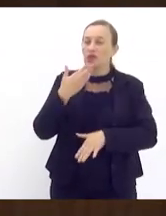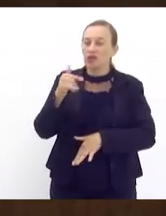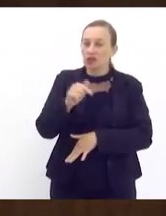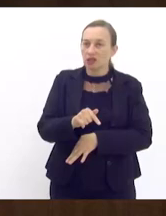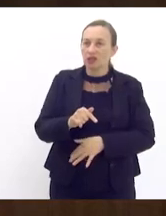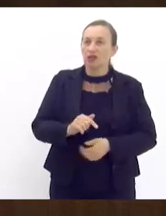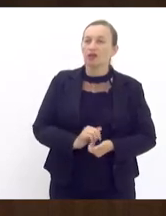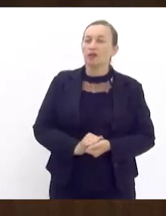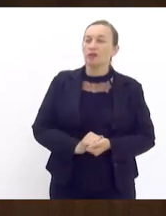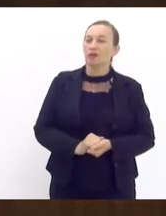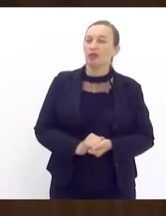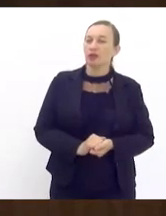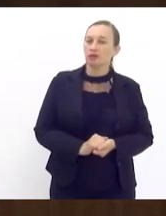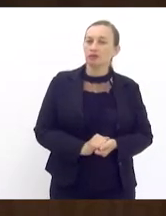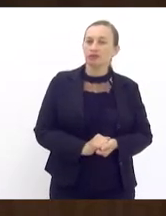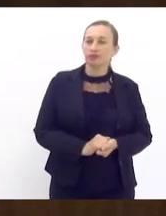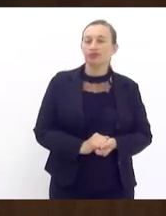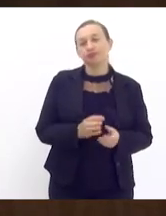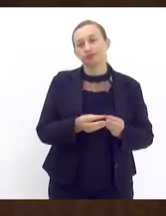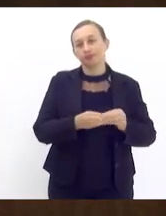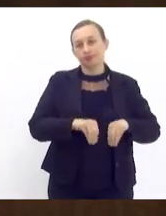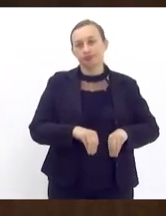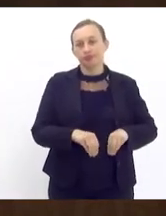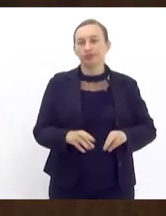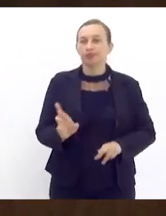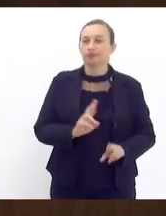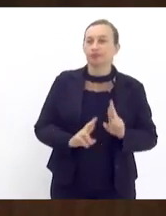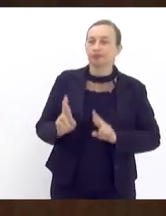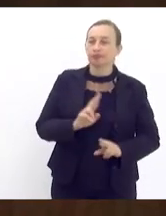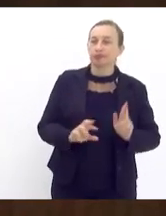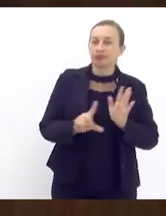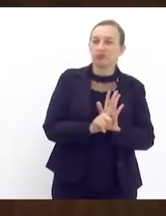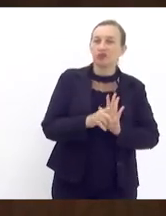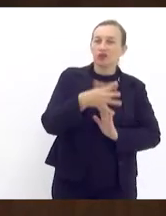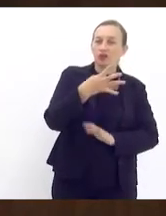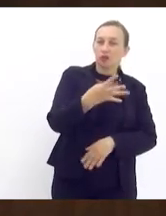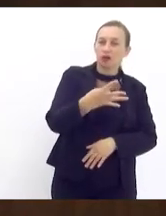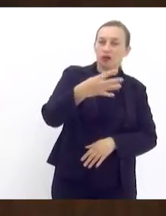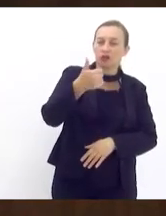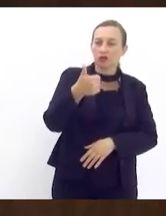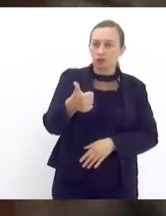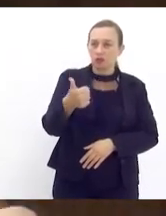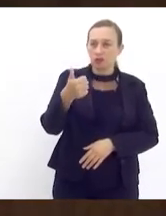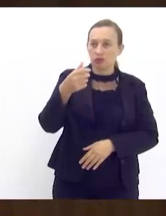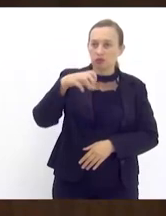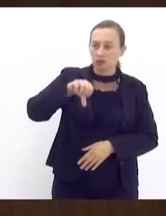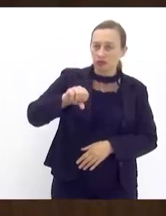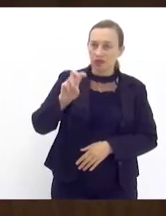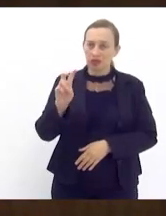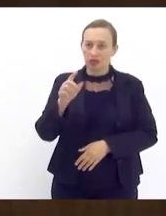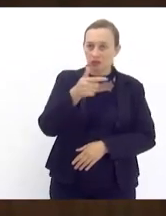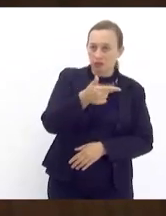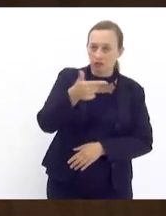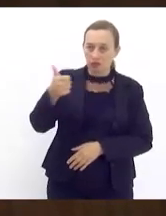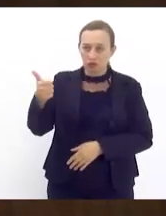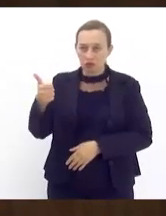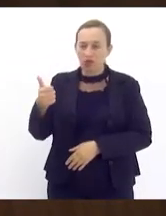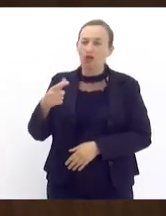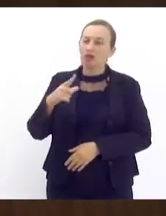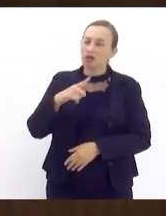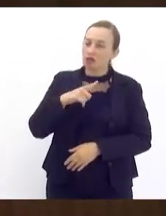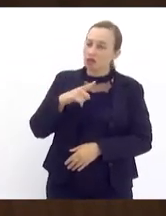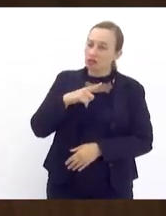uma potencial prejudicabilidade em relação a lei 4195 de 2021 houve uma